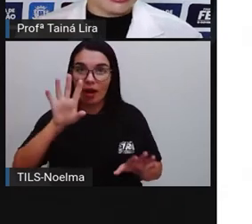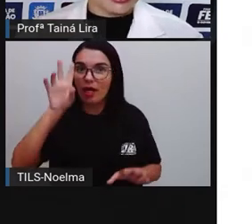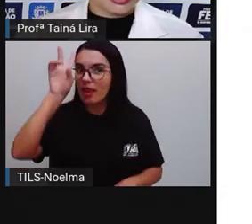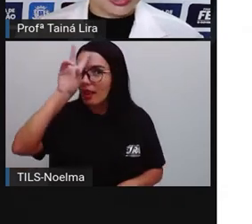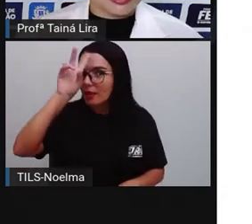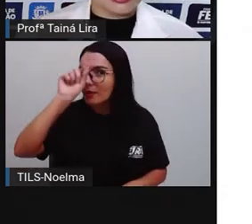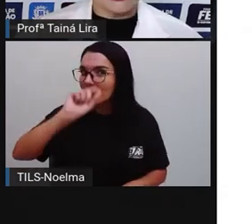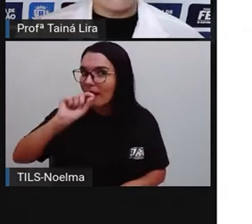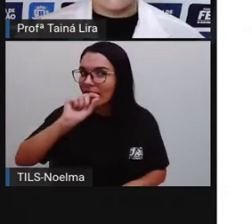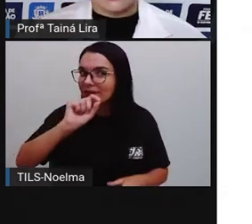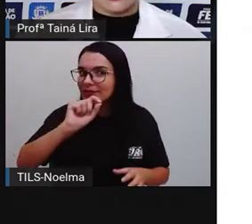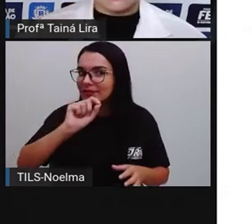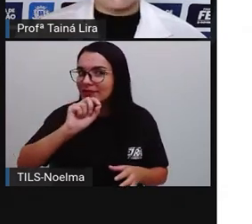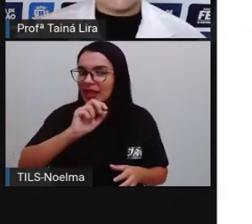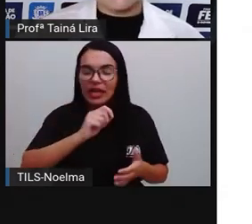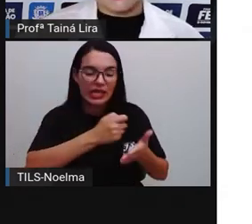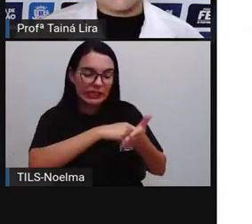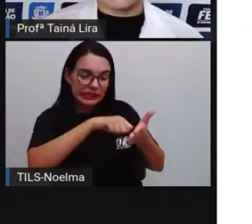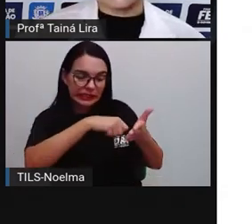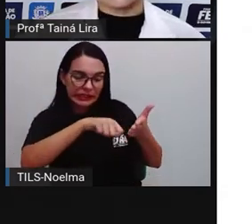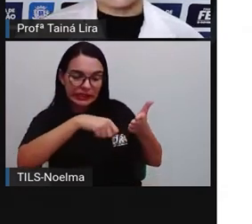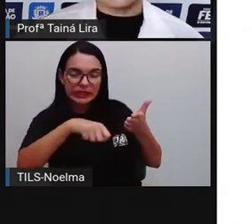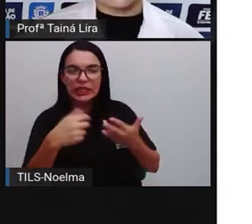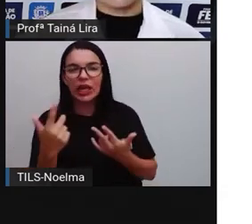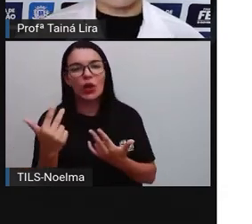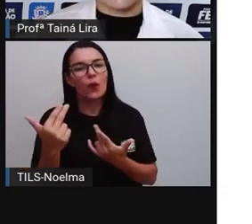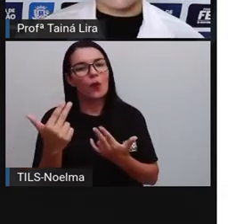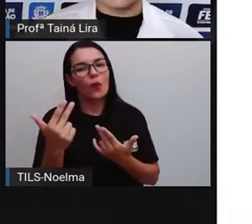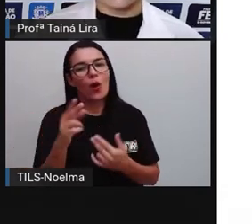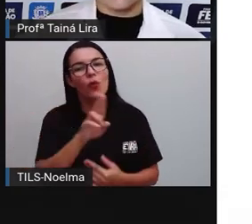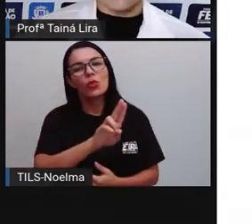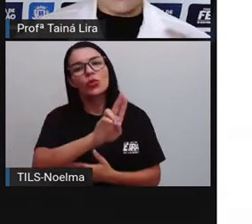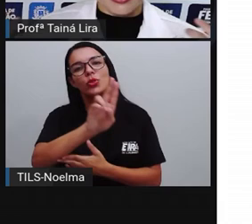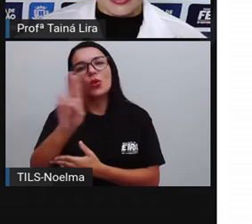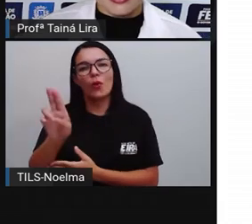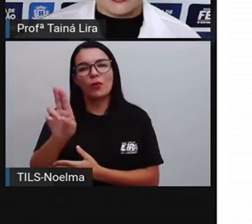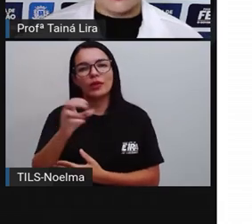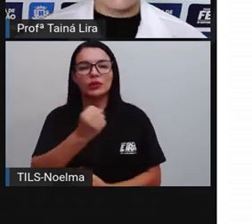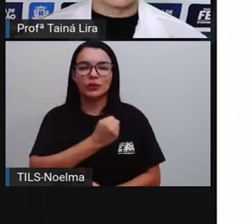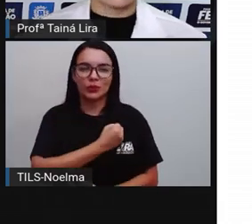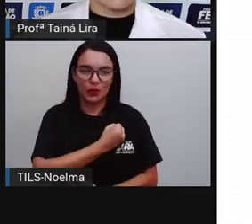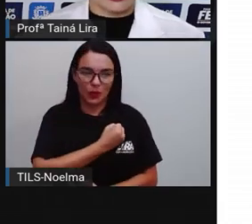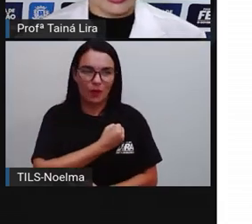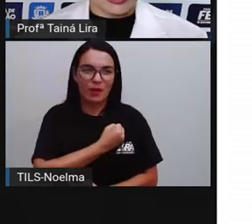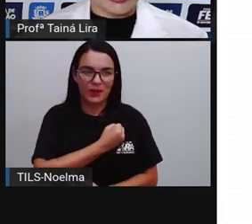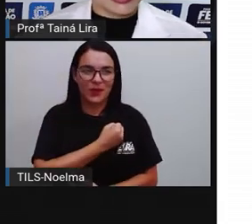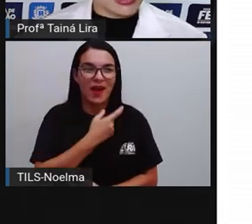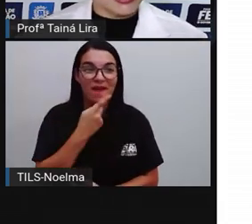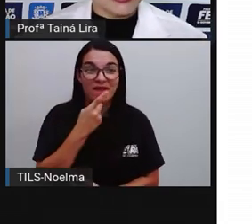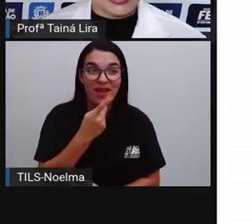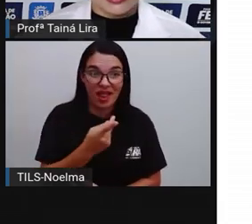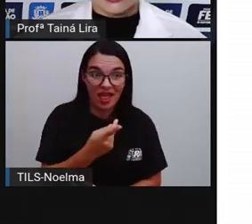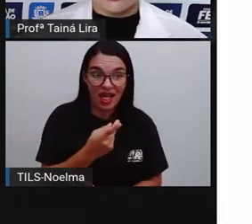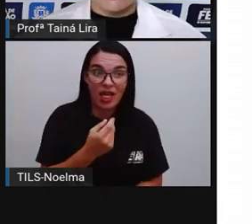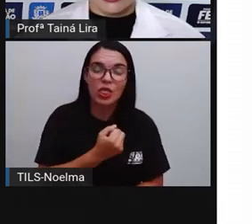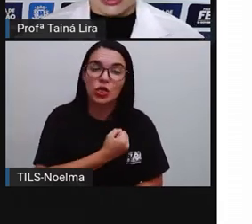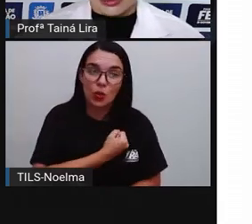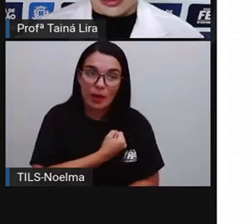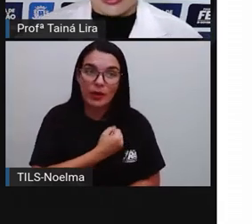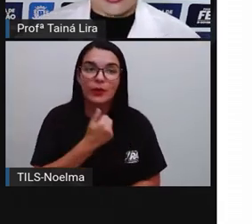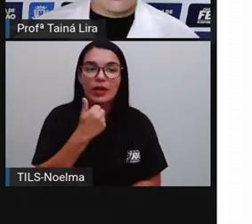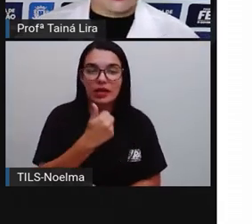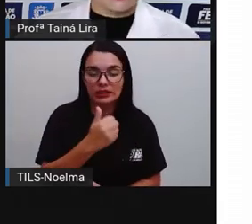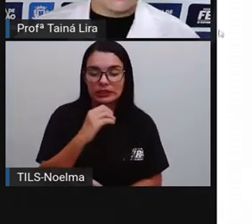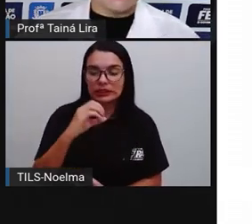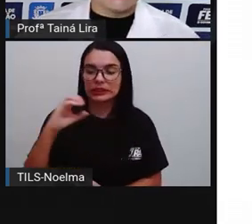escrever por extenso é a mesma coisa que a gente escrever aí o nome desse número, tá? Então, que